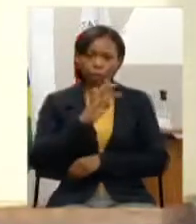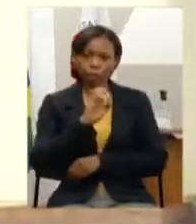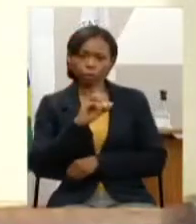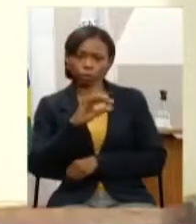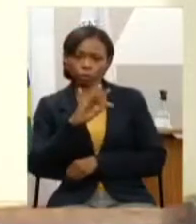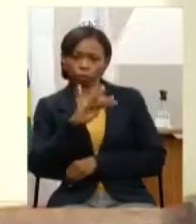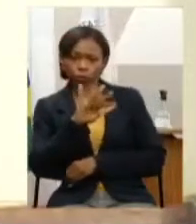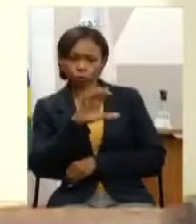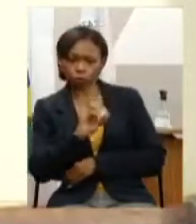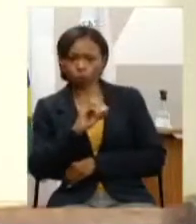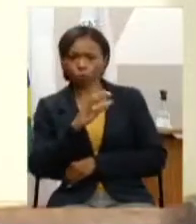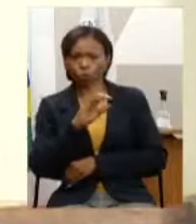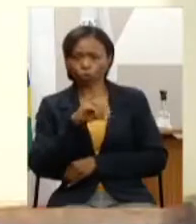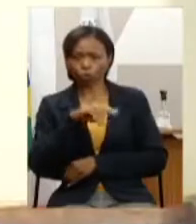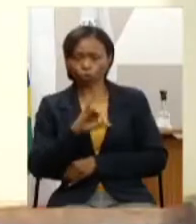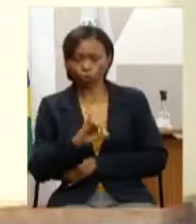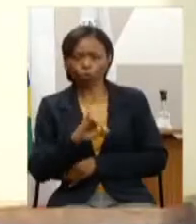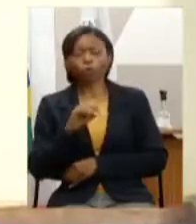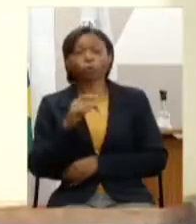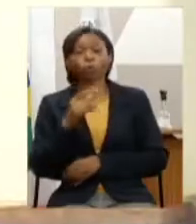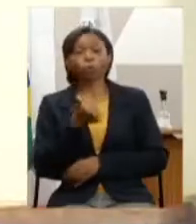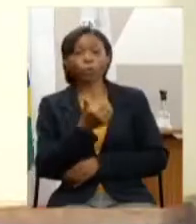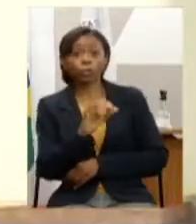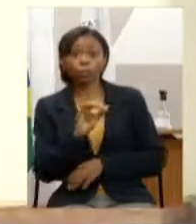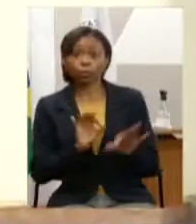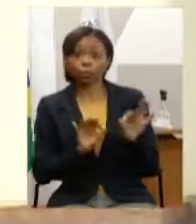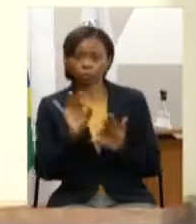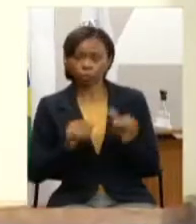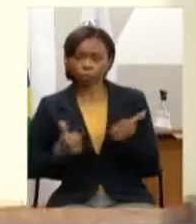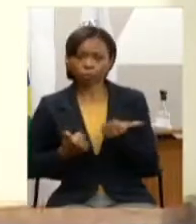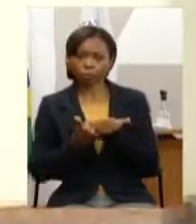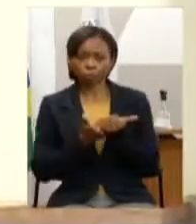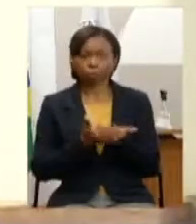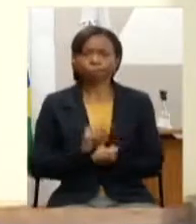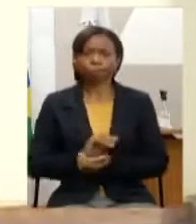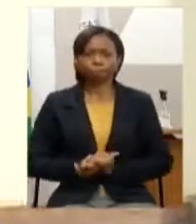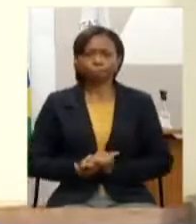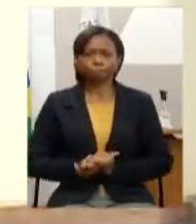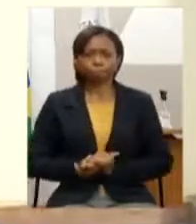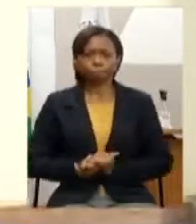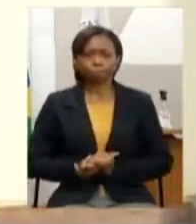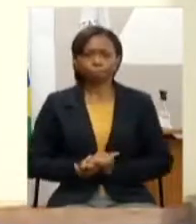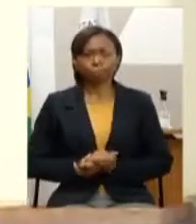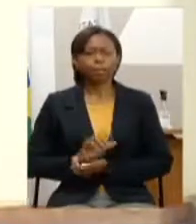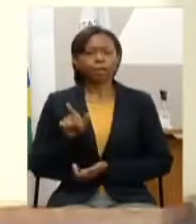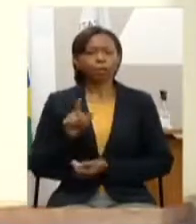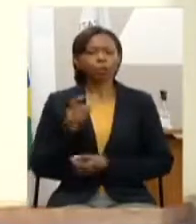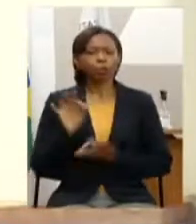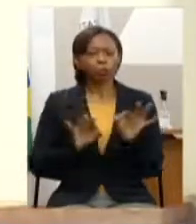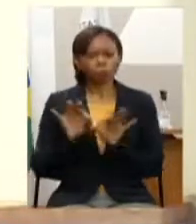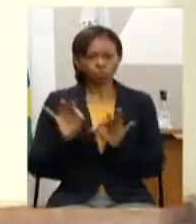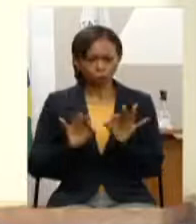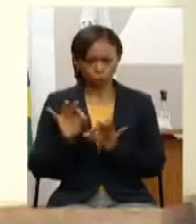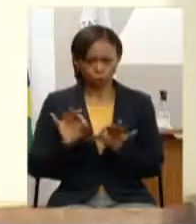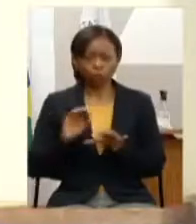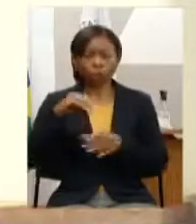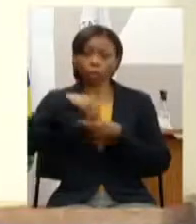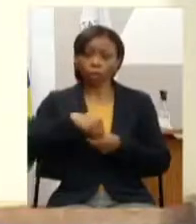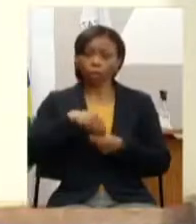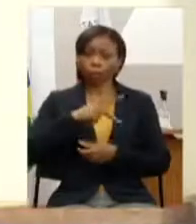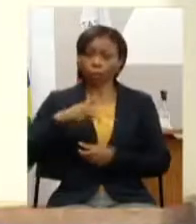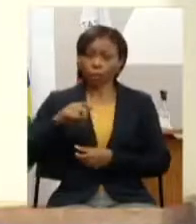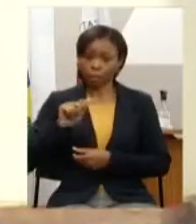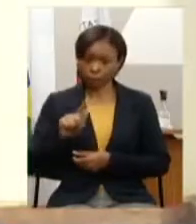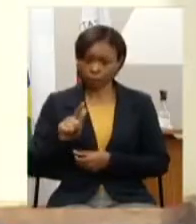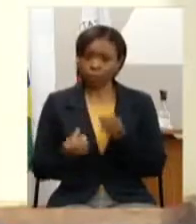de 10 projetos apoiados é só registrar que esse programa inclusive do cooperar ele nasceu dentro do PPAG a partir das